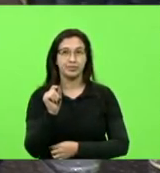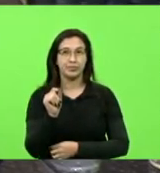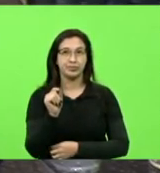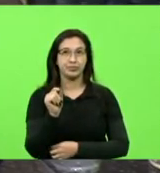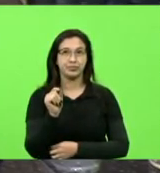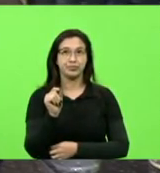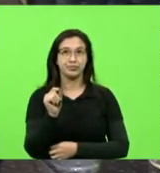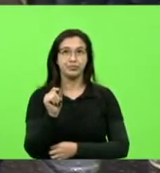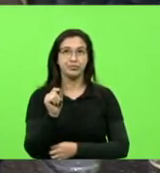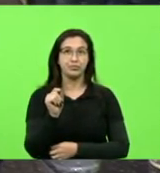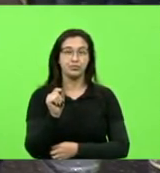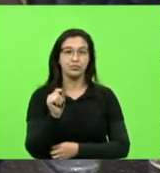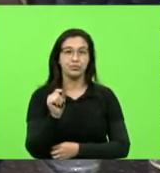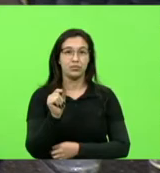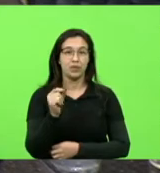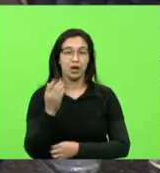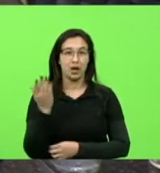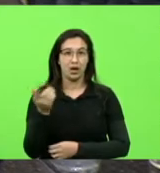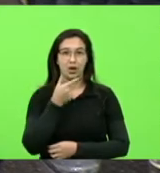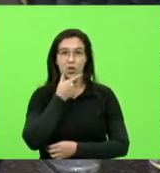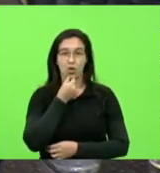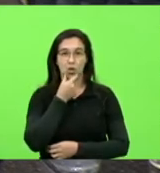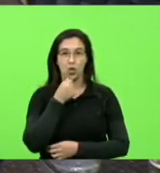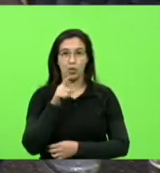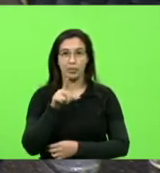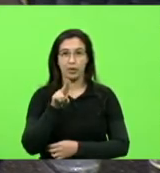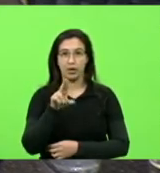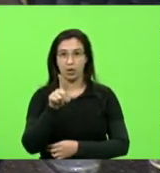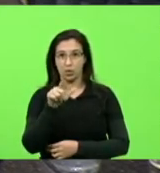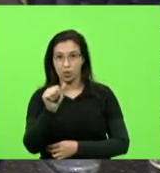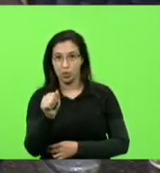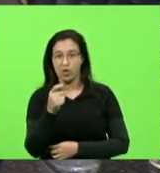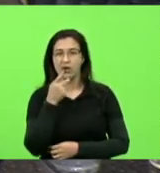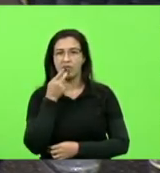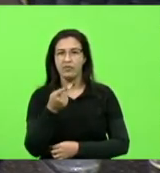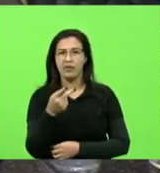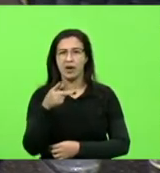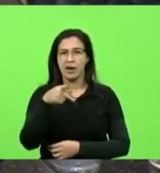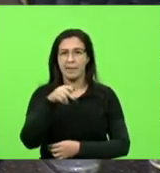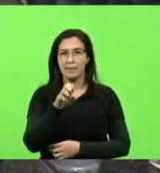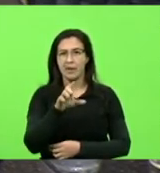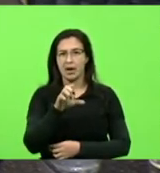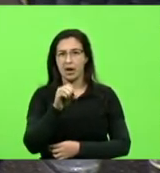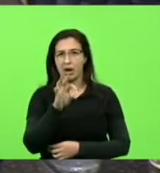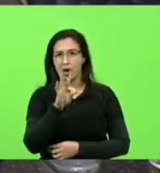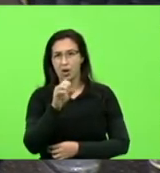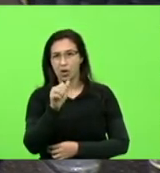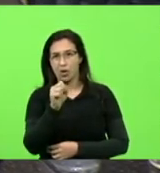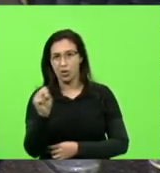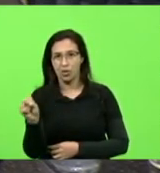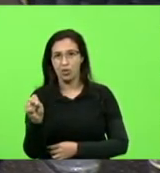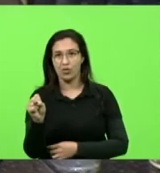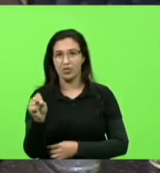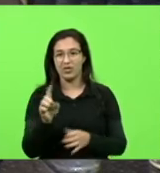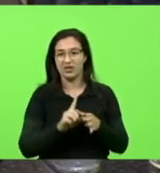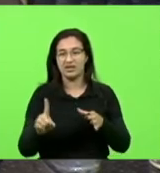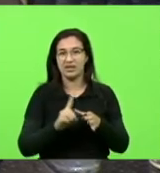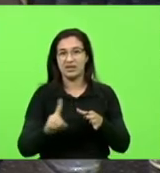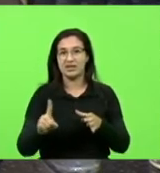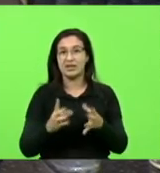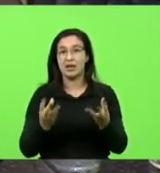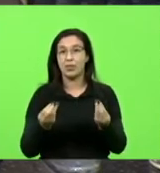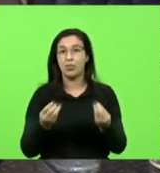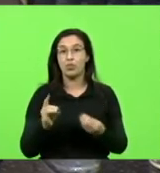Lula fala que Pelotas é exportadora de viado. E a gente nunca viu